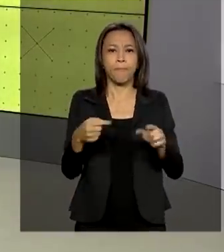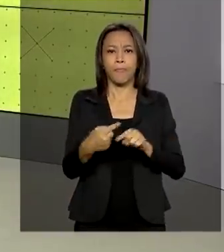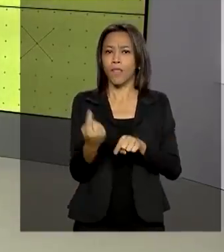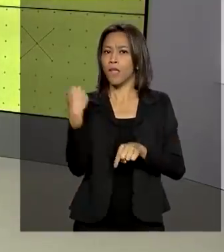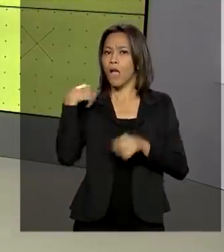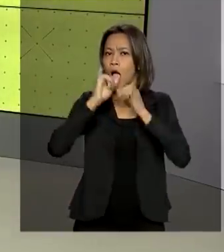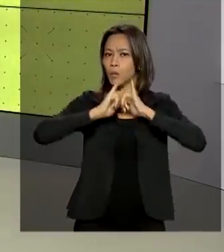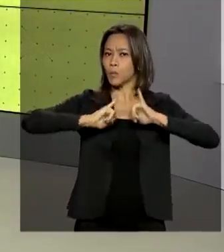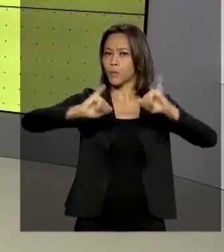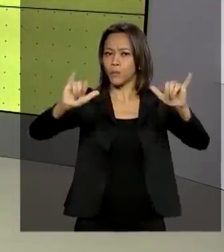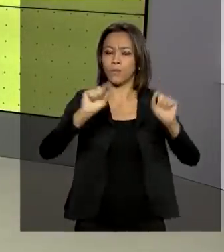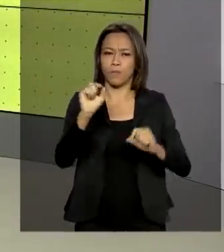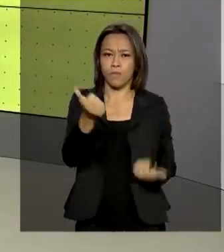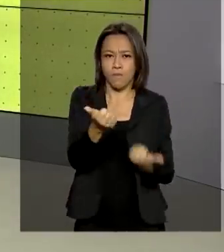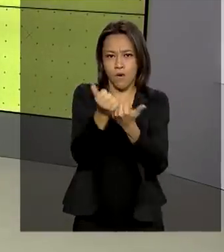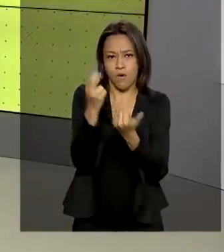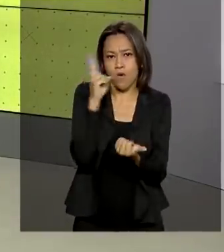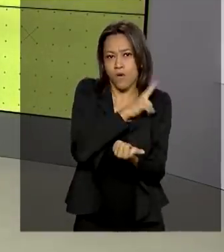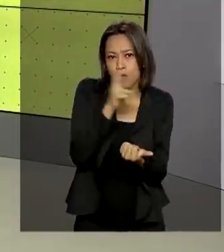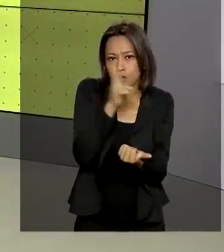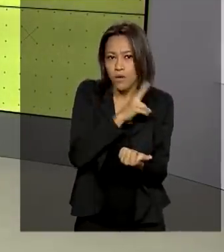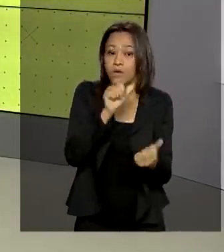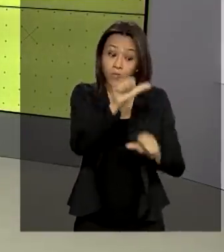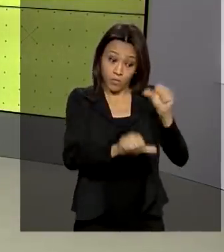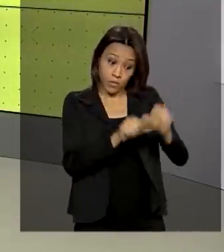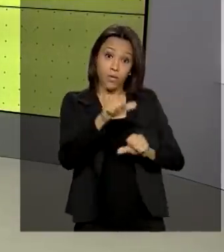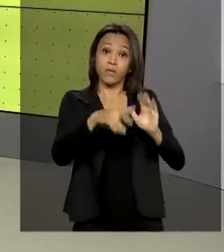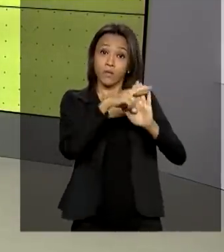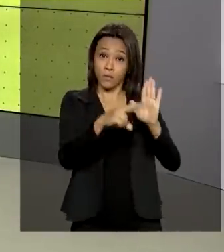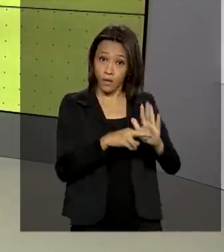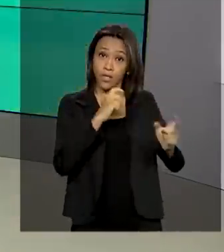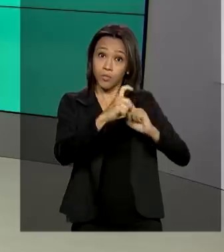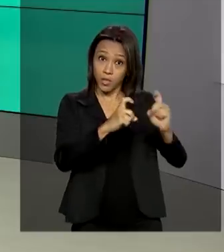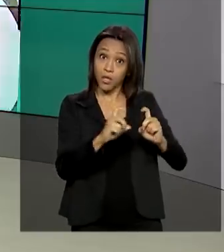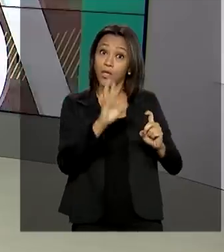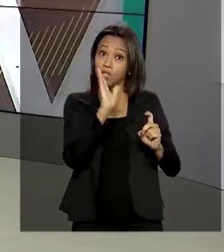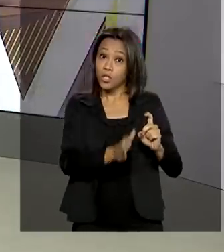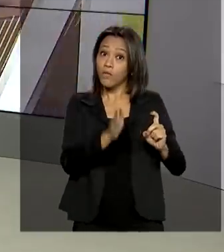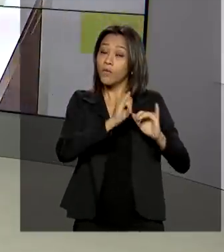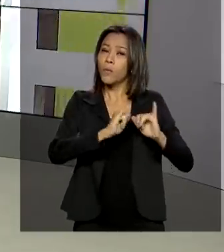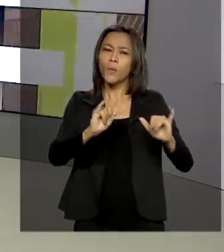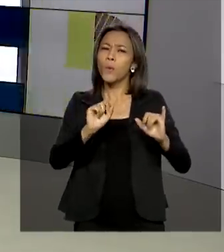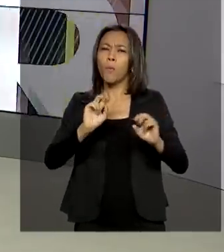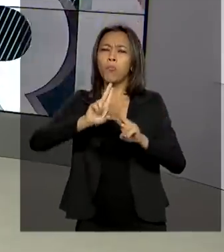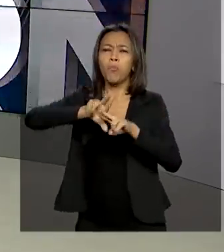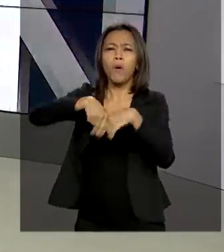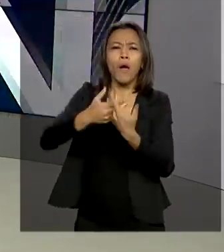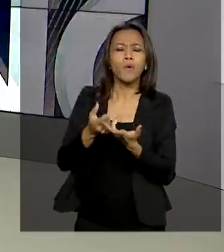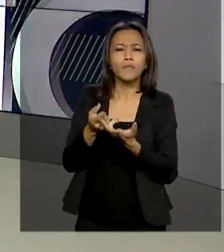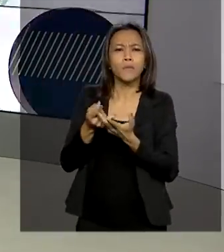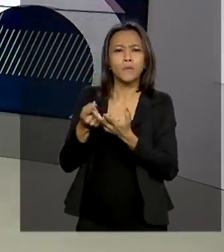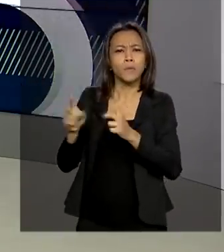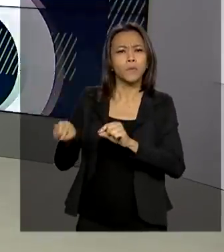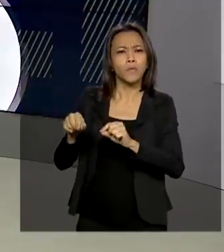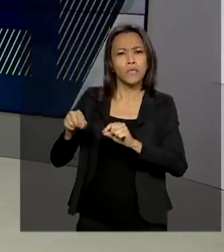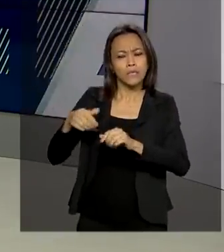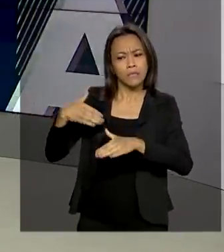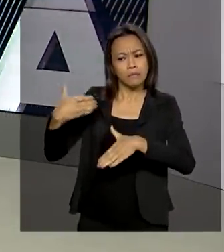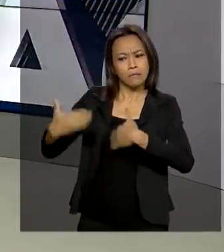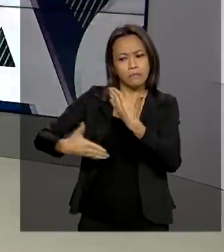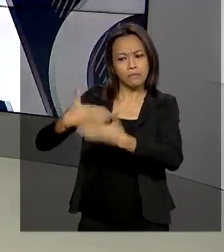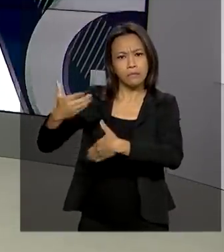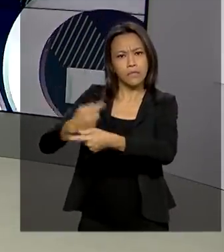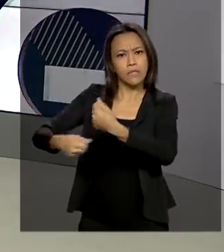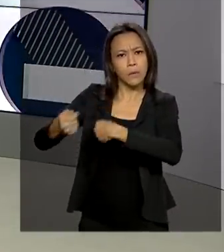prorrogação do auxílio emergencial e da reforma administrativa foram feitos após a divulgação do resultado do desempenho da economia brasileira no